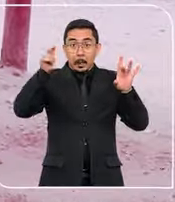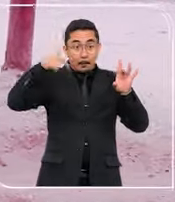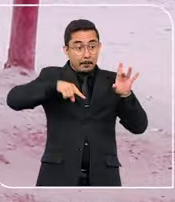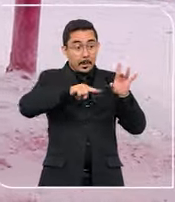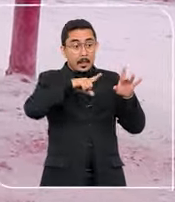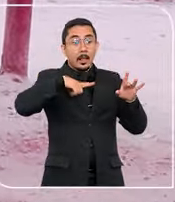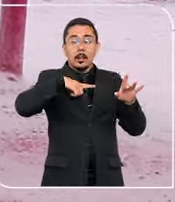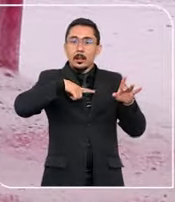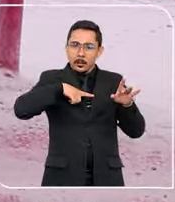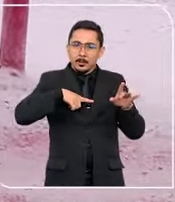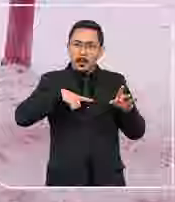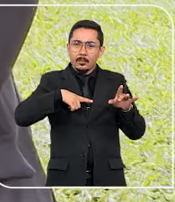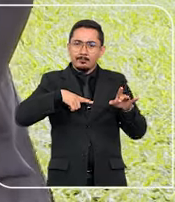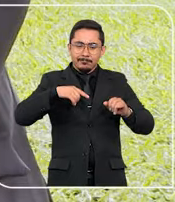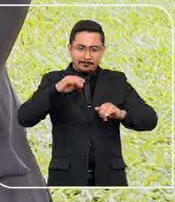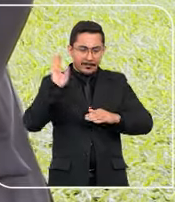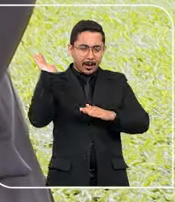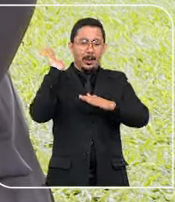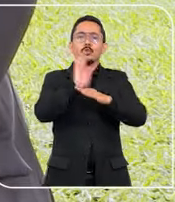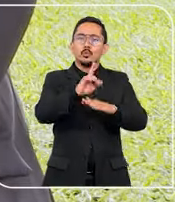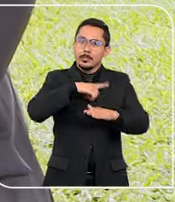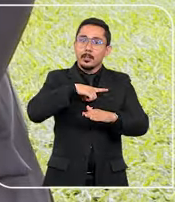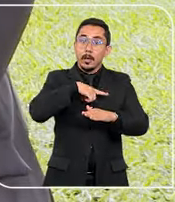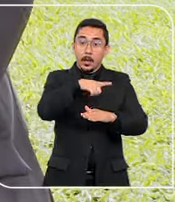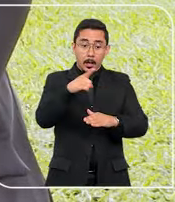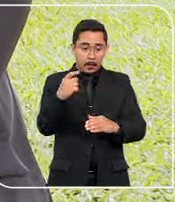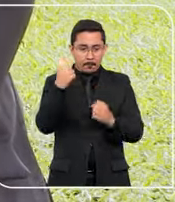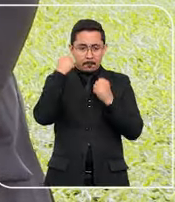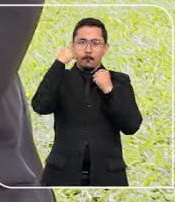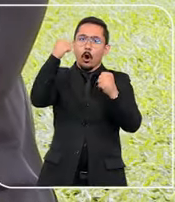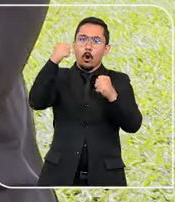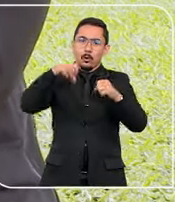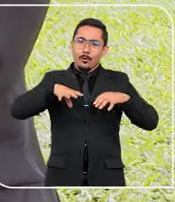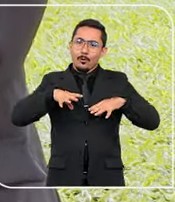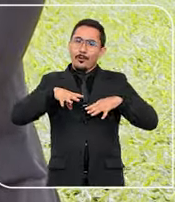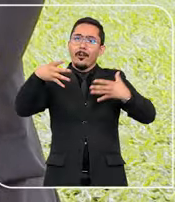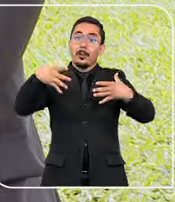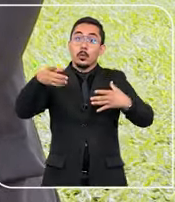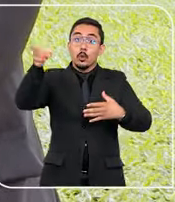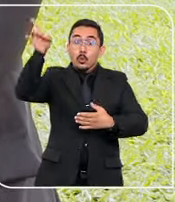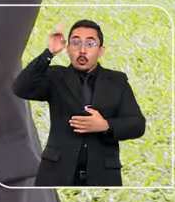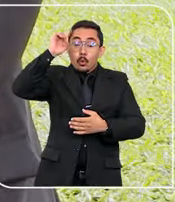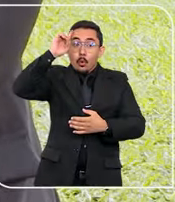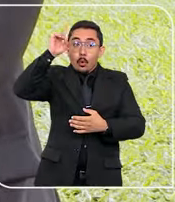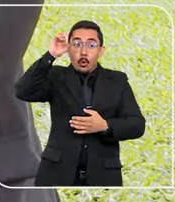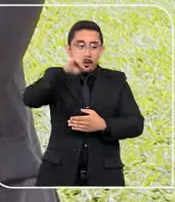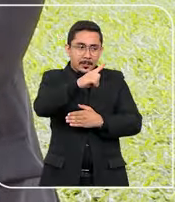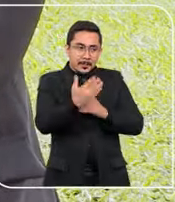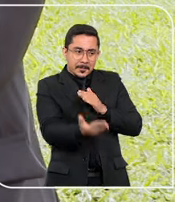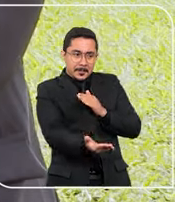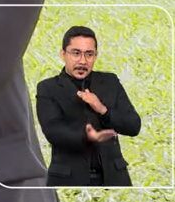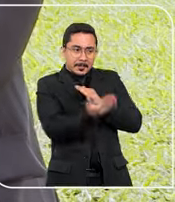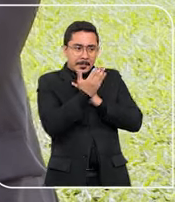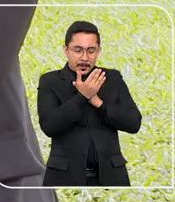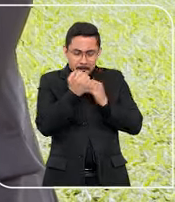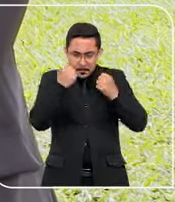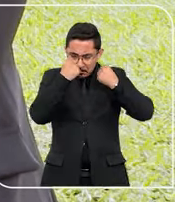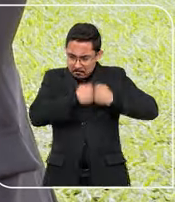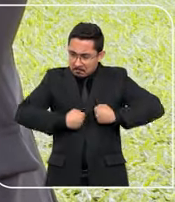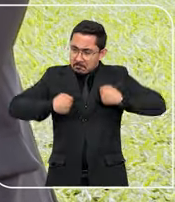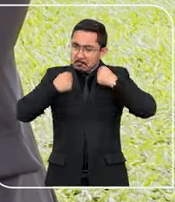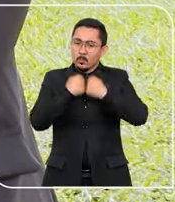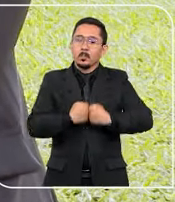veio com uma missão, né, que ele é muito forte, muito corajoso e que ele me dá força todos os dias